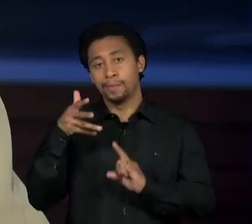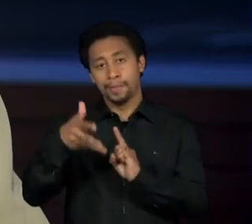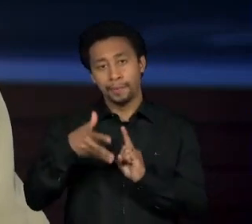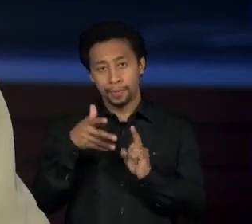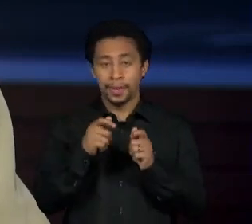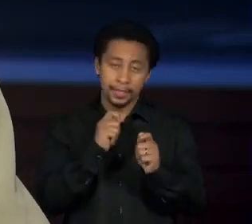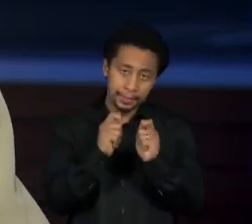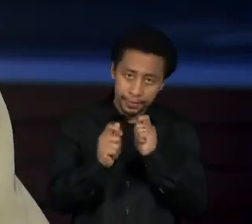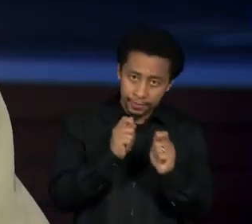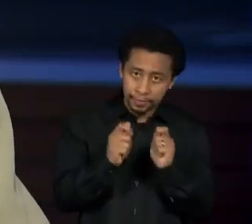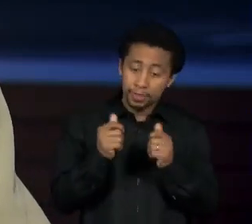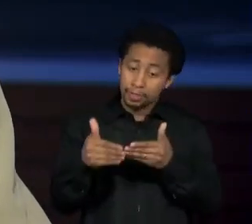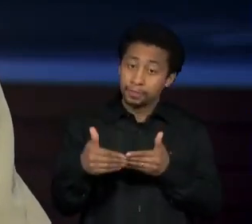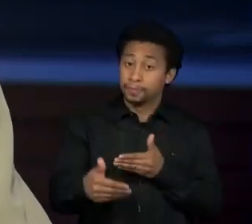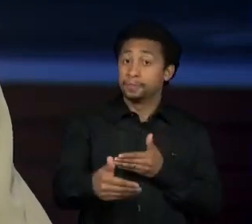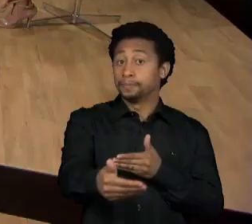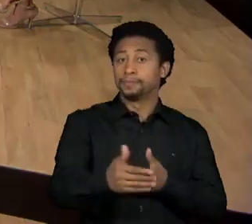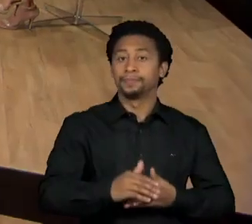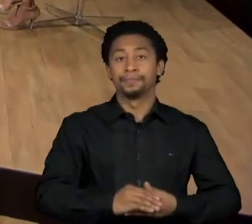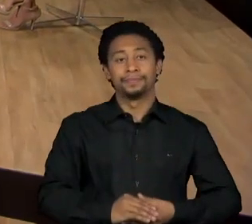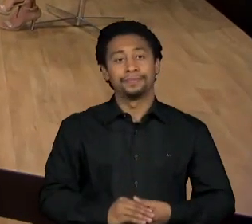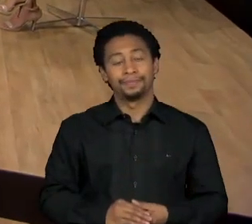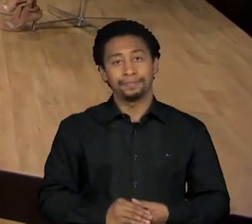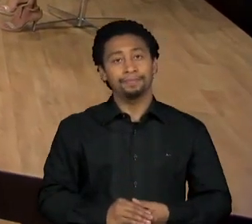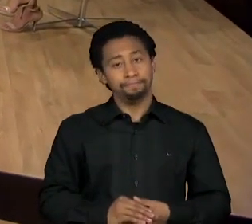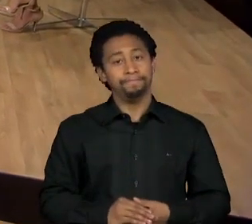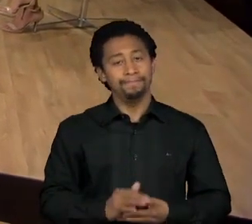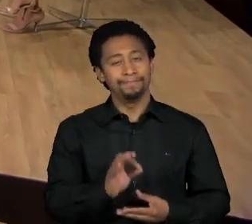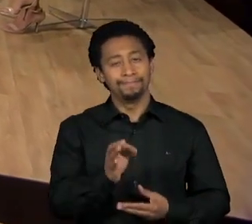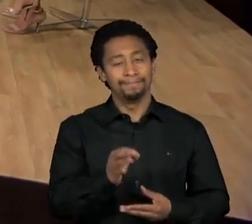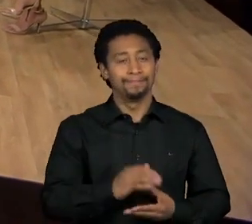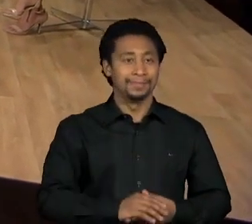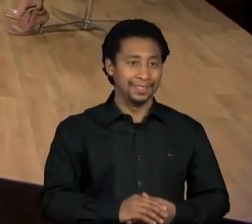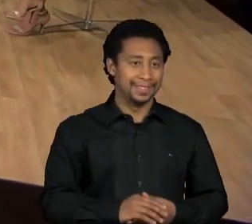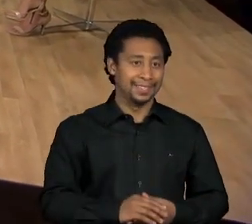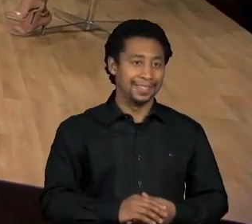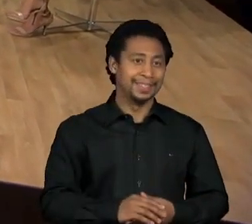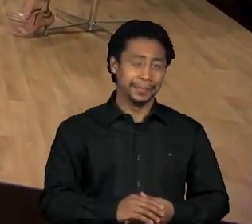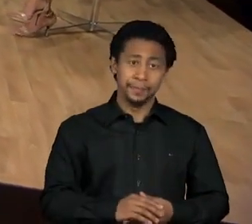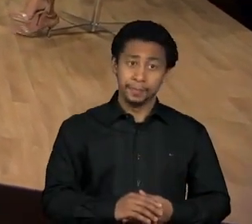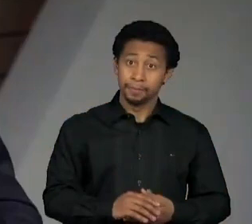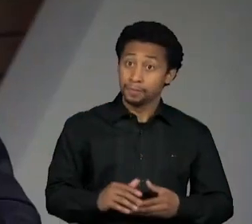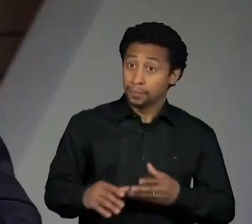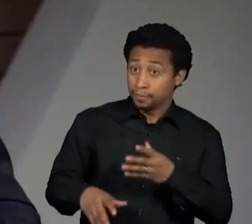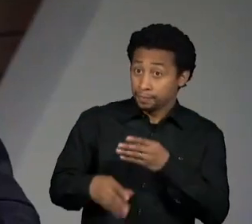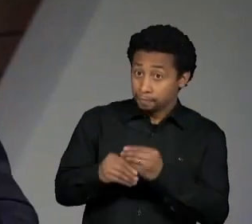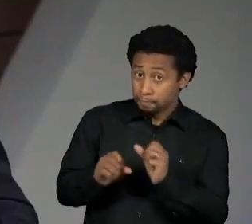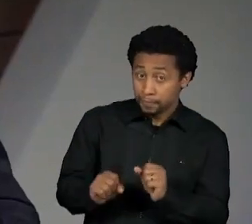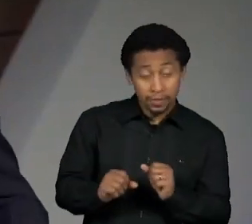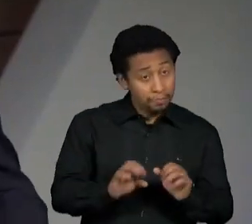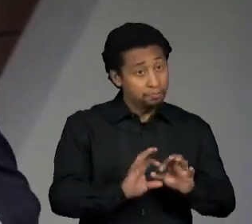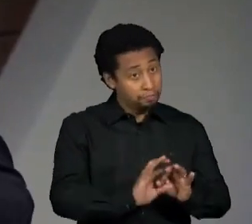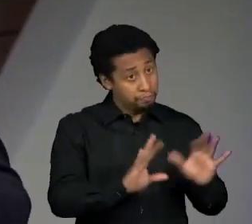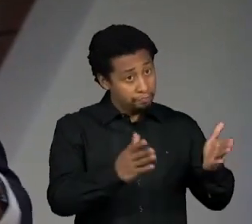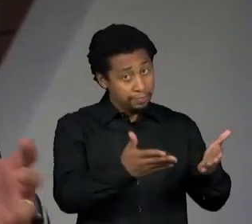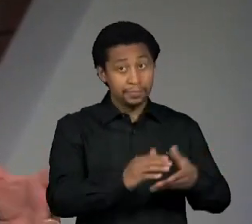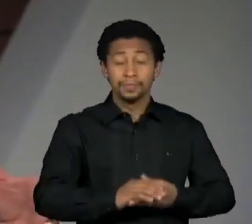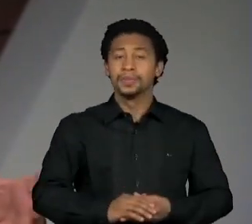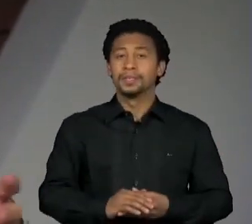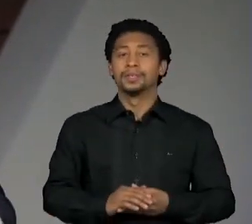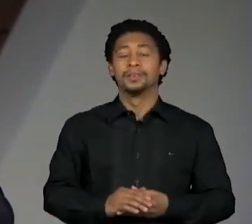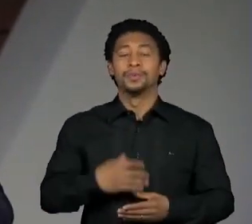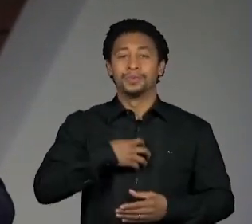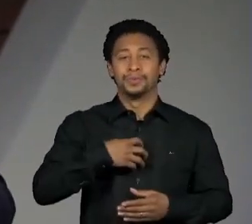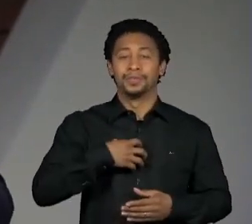entrevistas, de agora em diante. É, isso mesmo. Posso só comentar uma coisa bem rápida? É, o sistema partidário